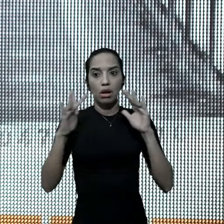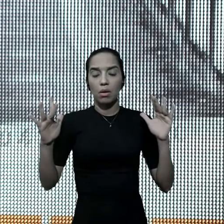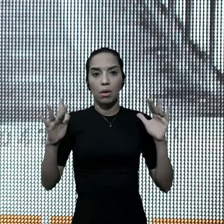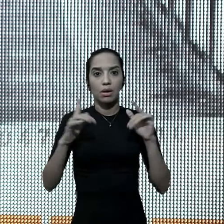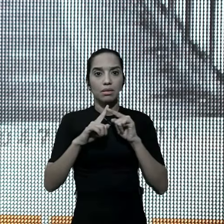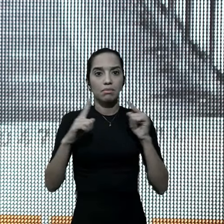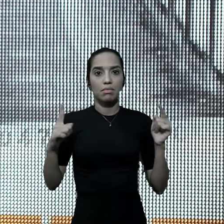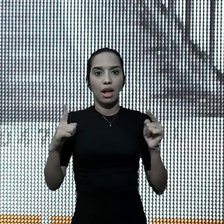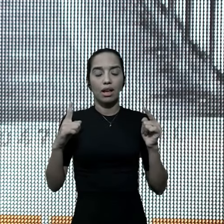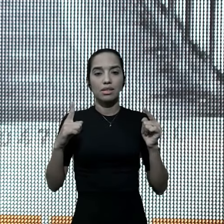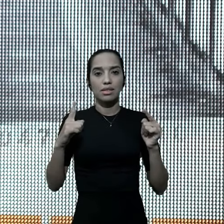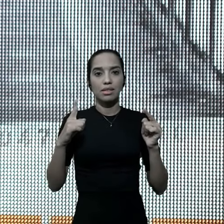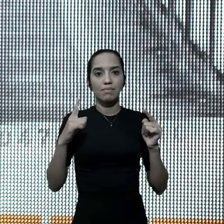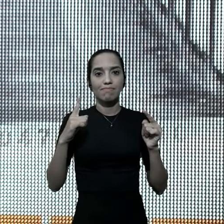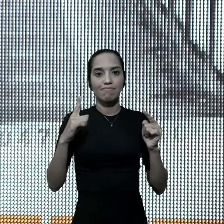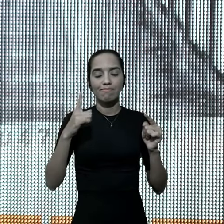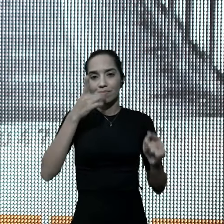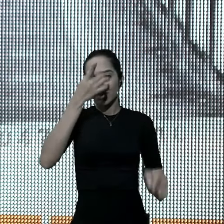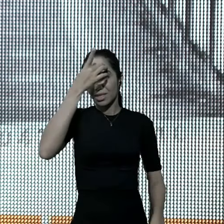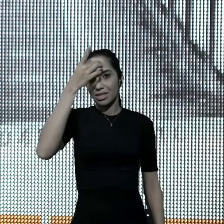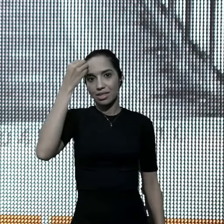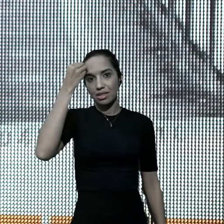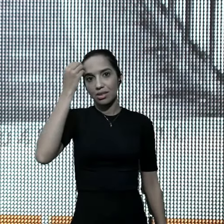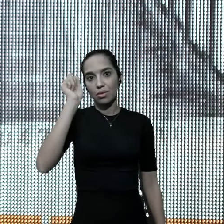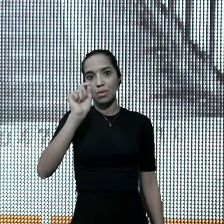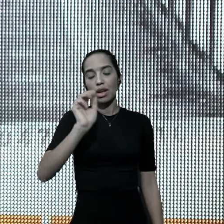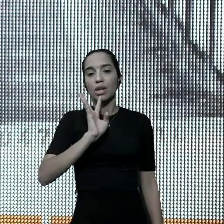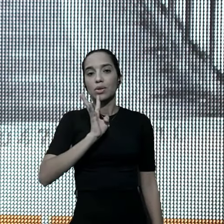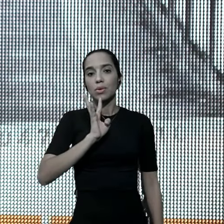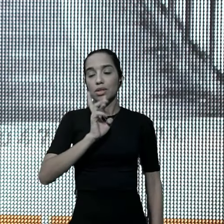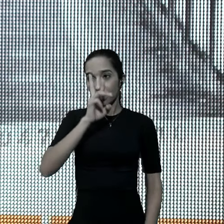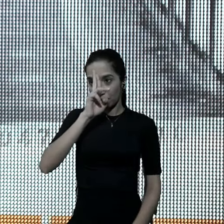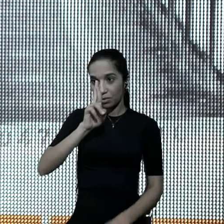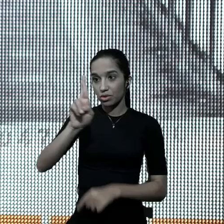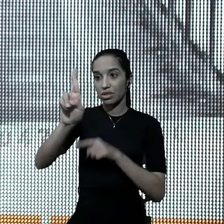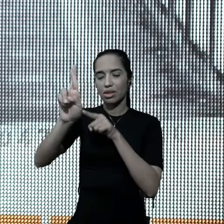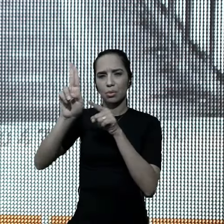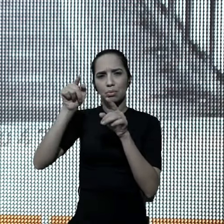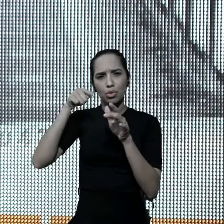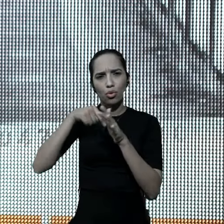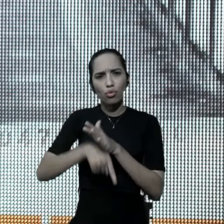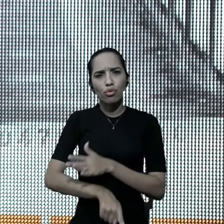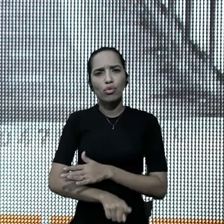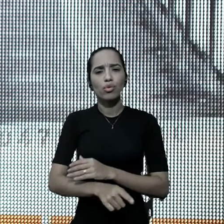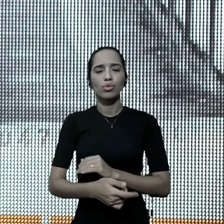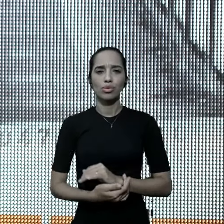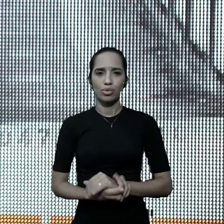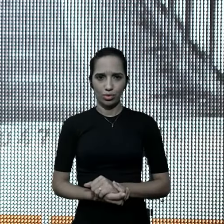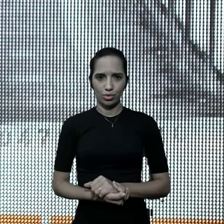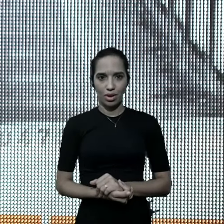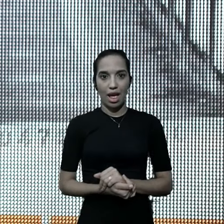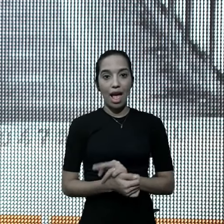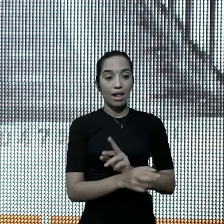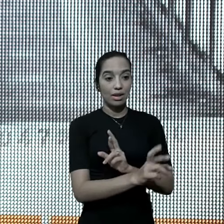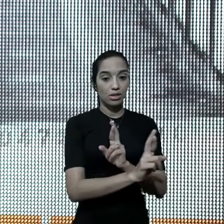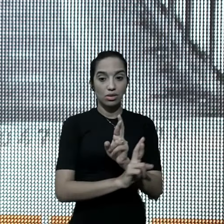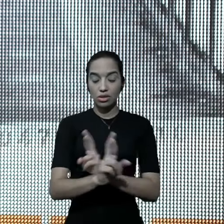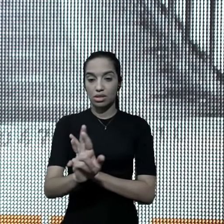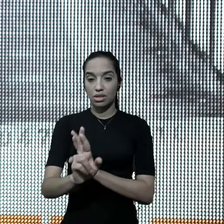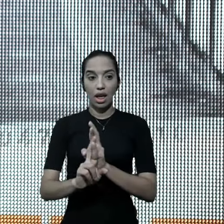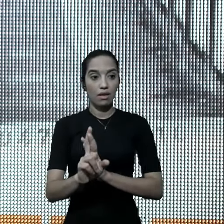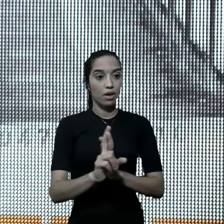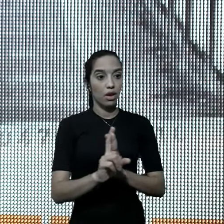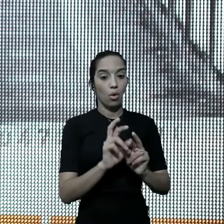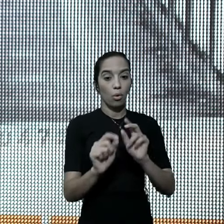conhecessem, o Senhor, o Senhor da Seara, eles se relacionavam, com aquilo, que eles faziam, no